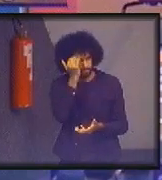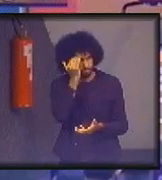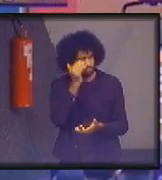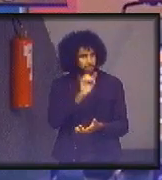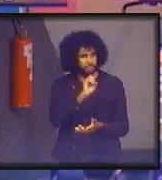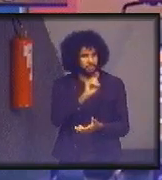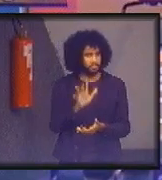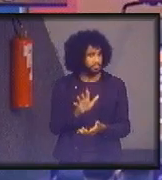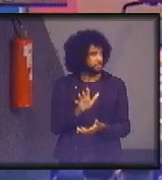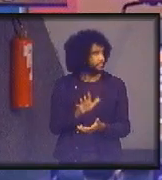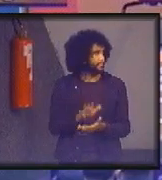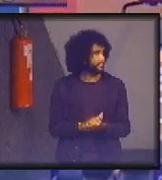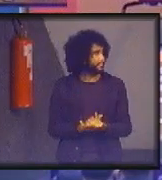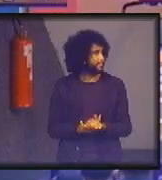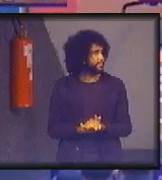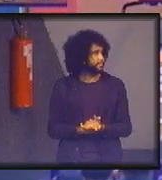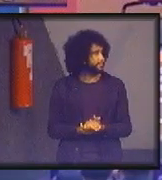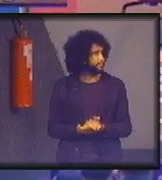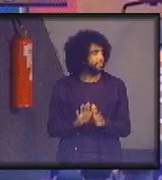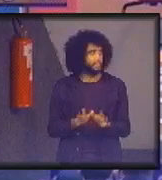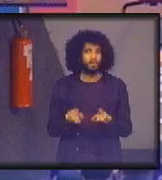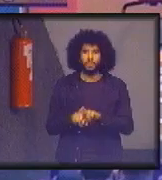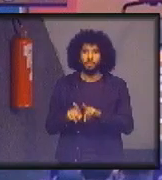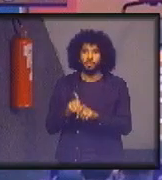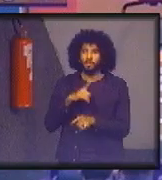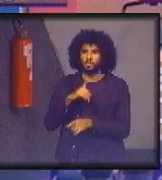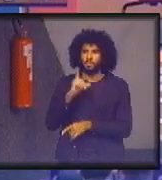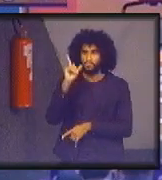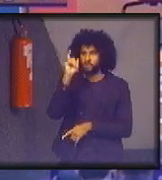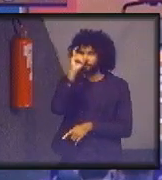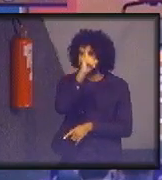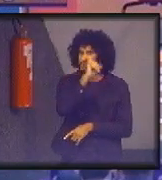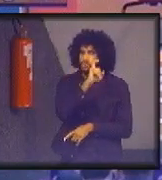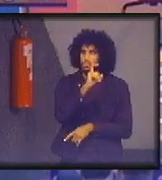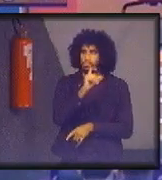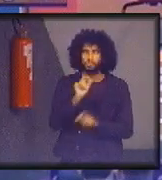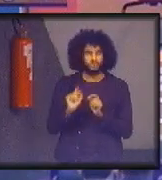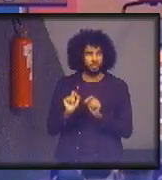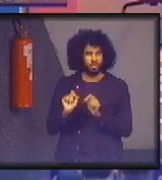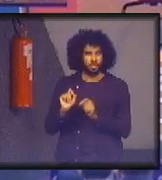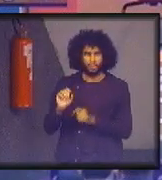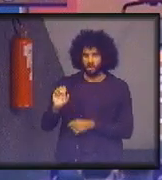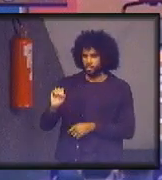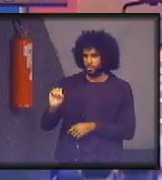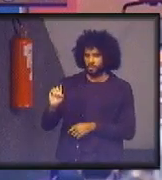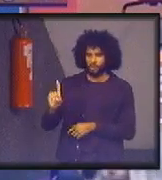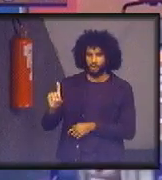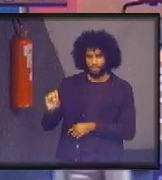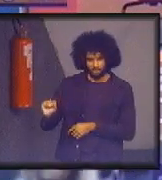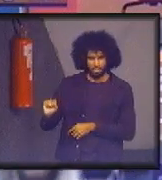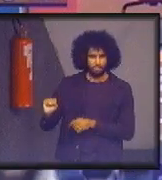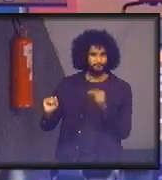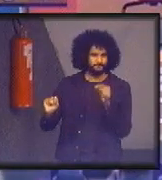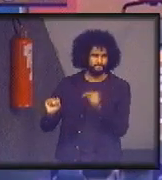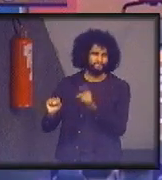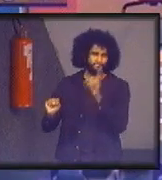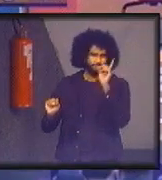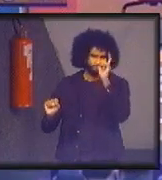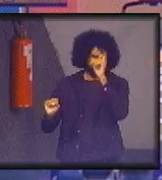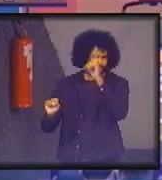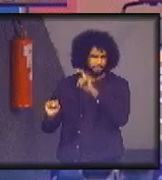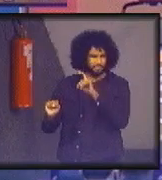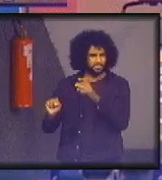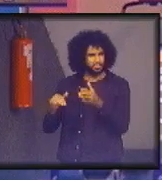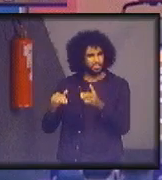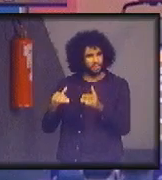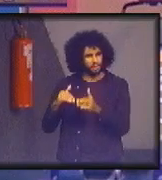viu, uma enorme dificuldade, Caitlin, em relação, inclusive, aos ODSs. Por exemplo, de uns anos para